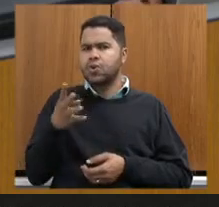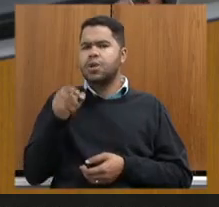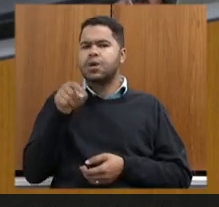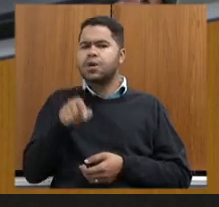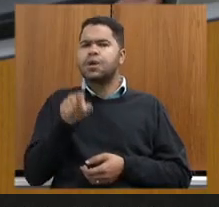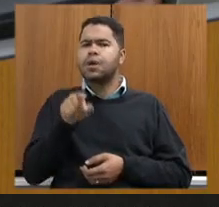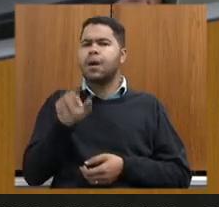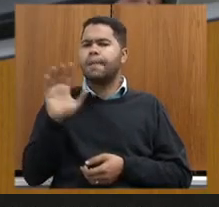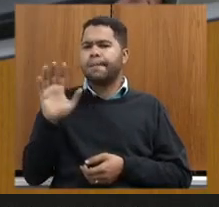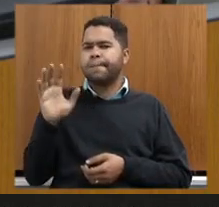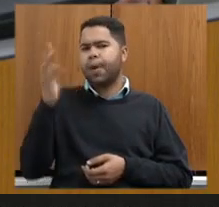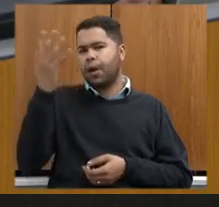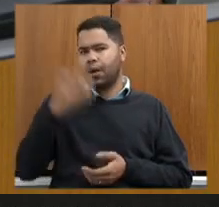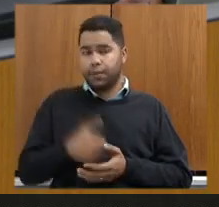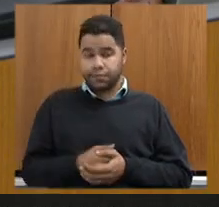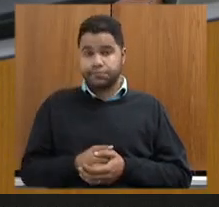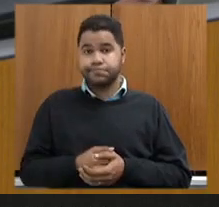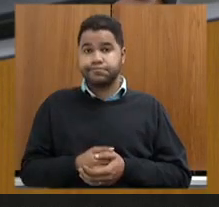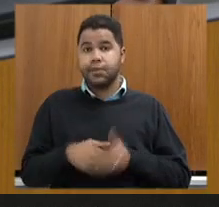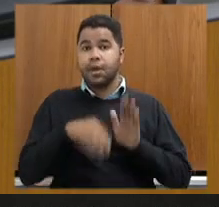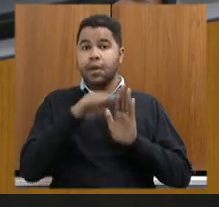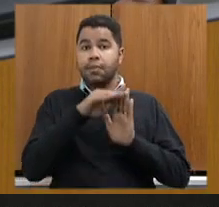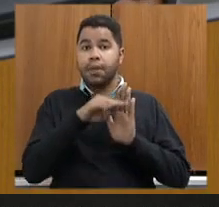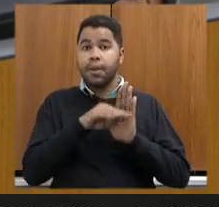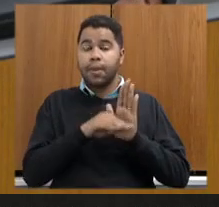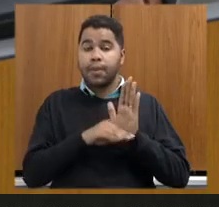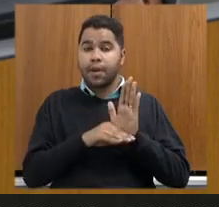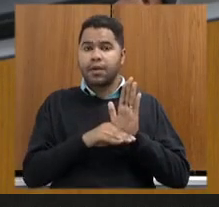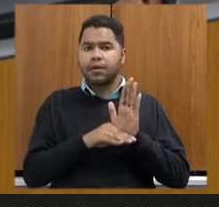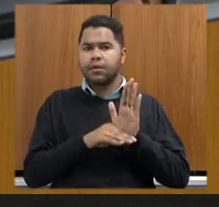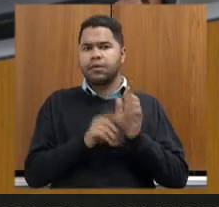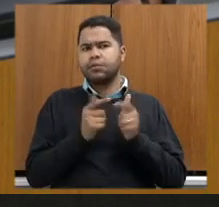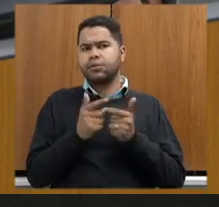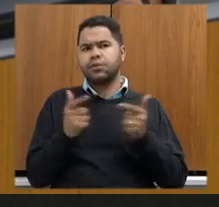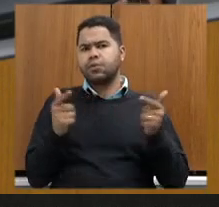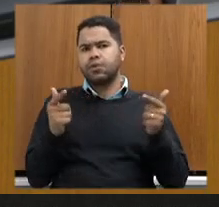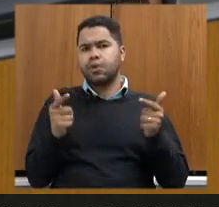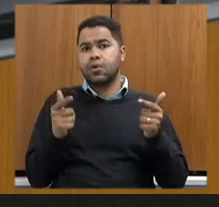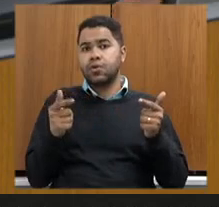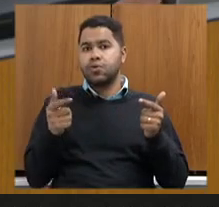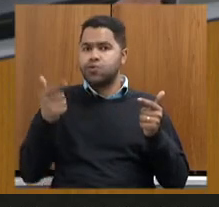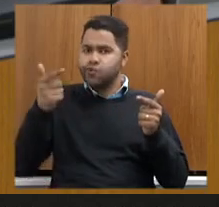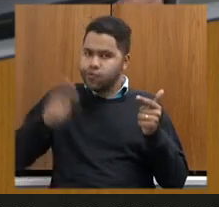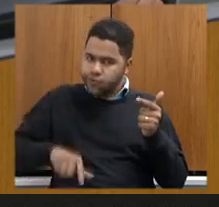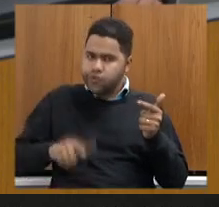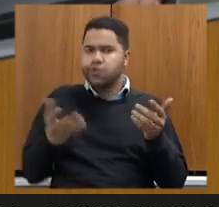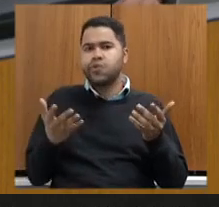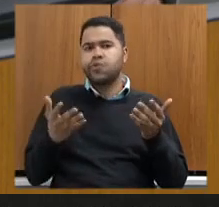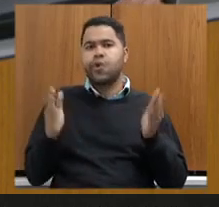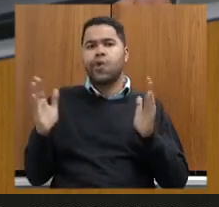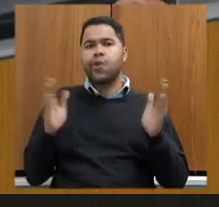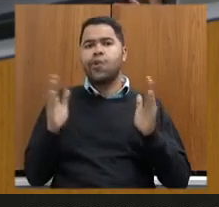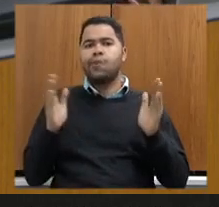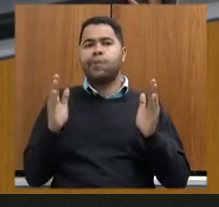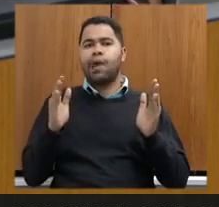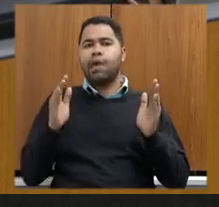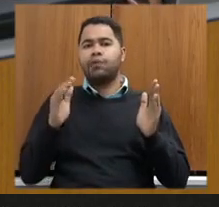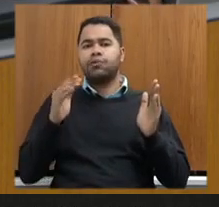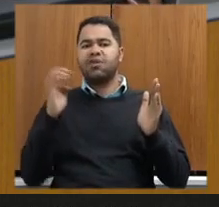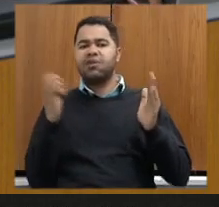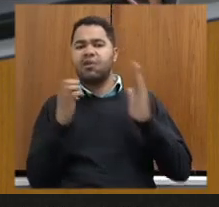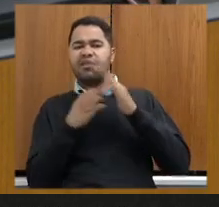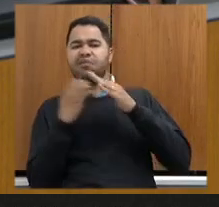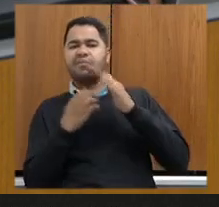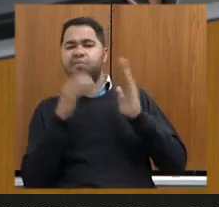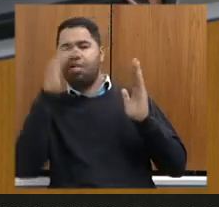realizado, sendo estabelecido, para que não haja novamente um prazo descumprido pelas